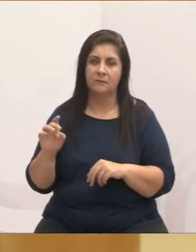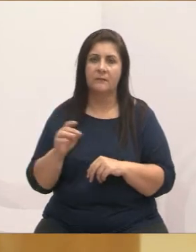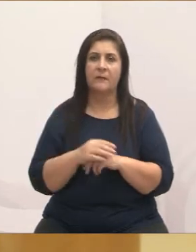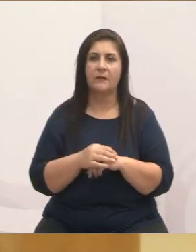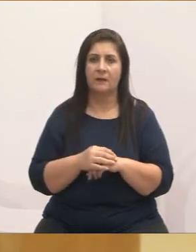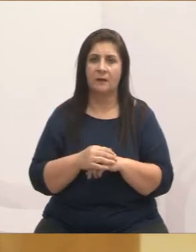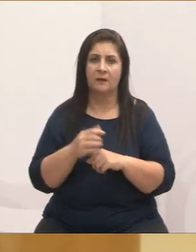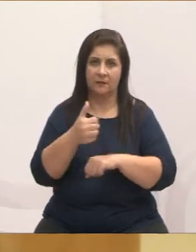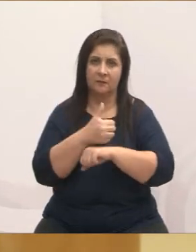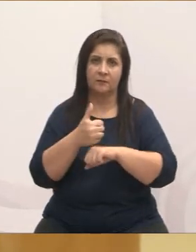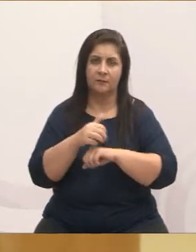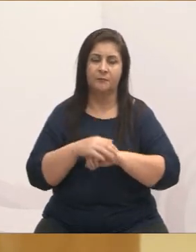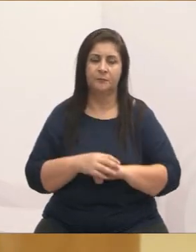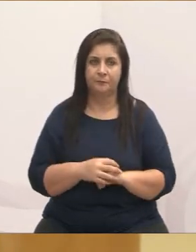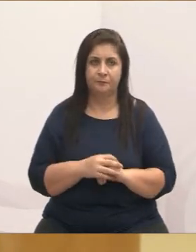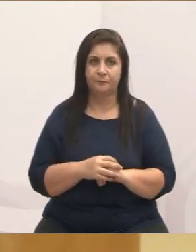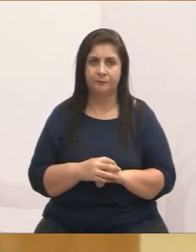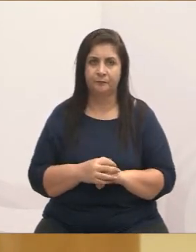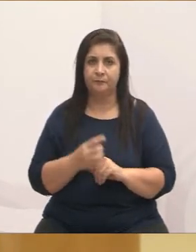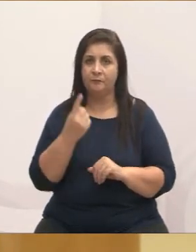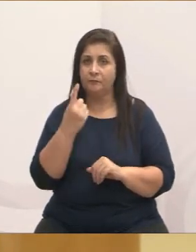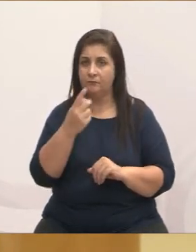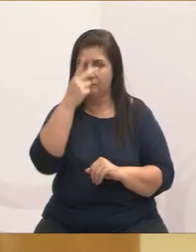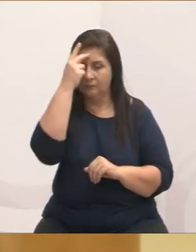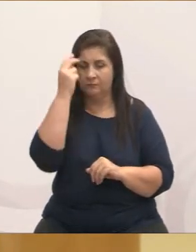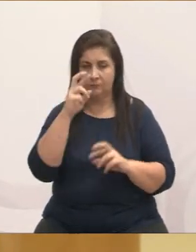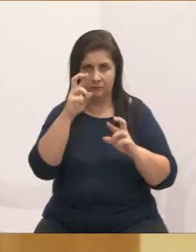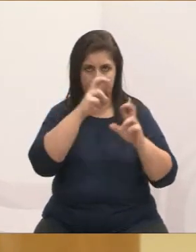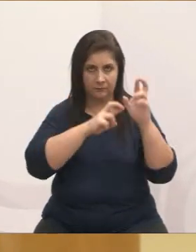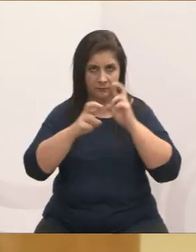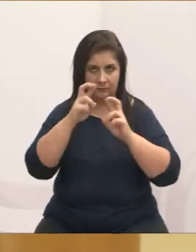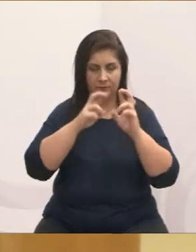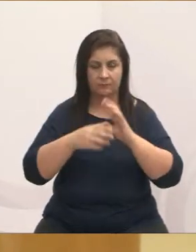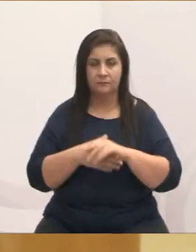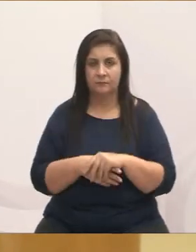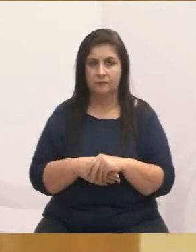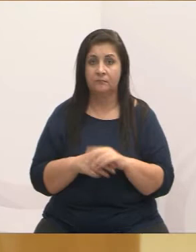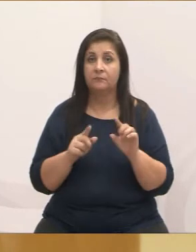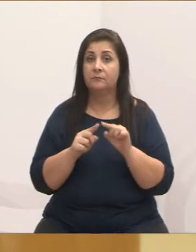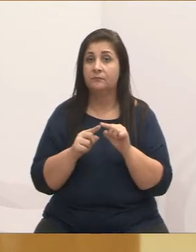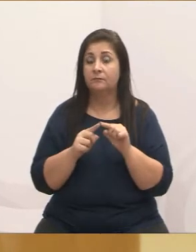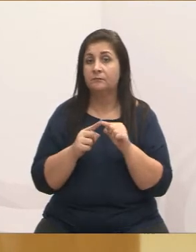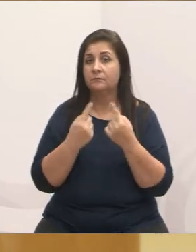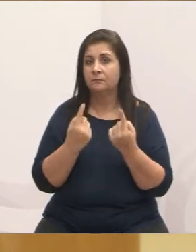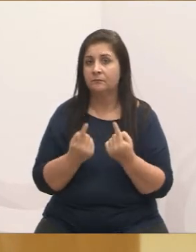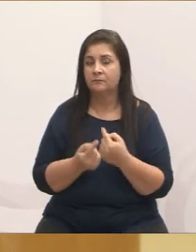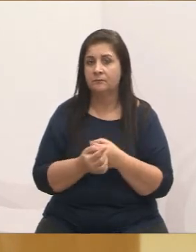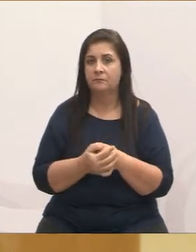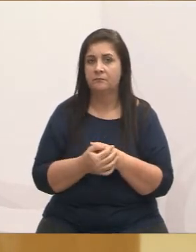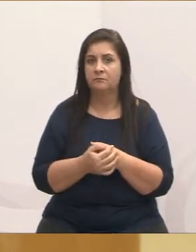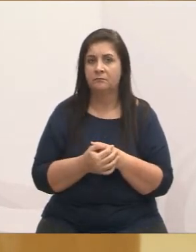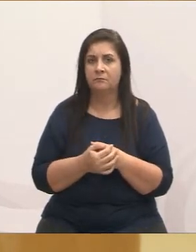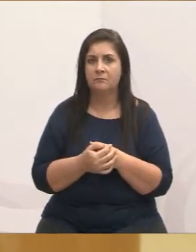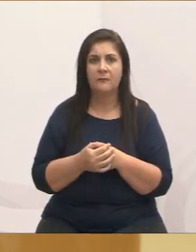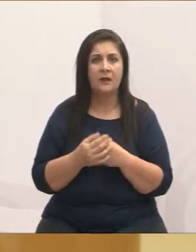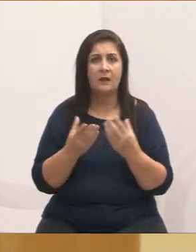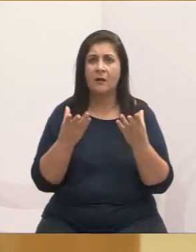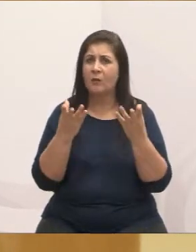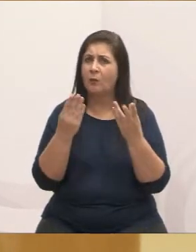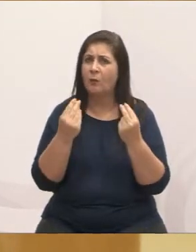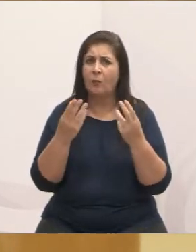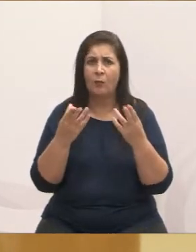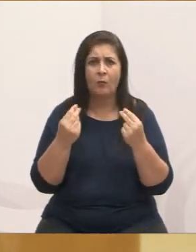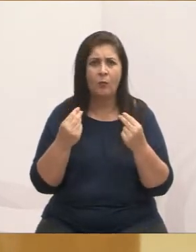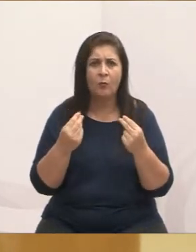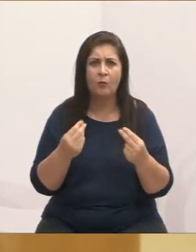gerente e uma pessoa para fiscalização. Só que, infelizmente, eles não estão dando conta desse trabalho.